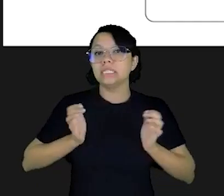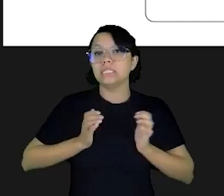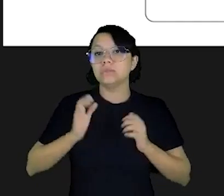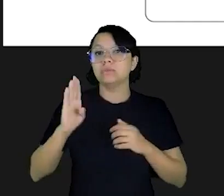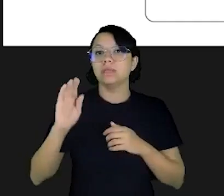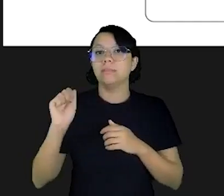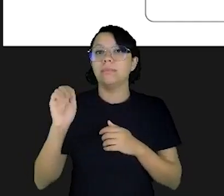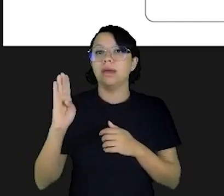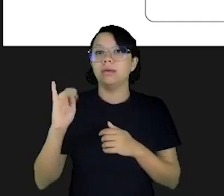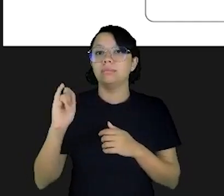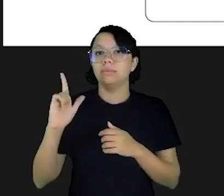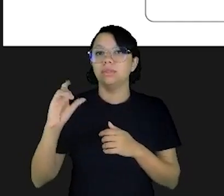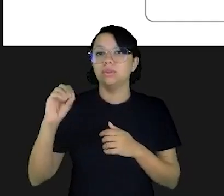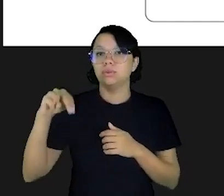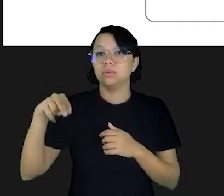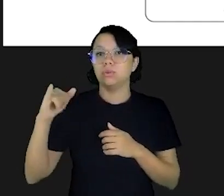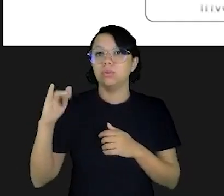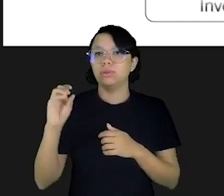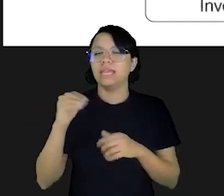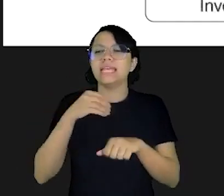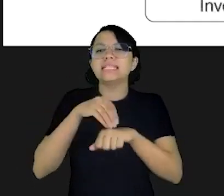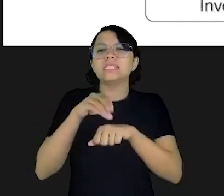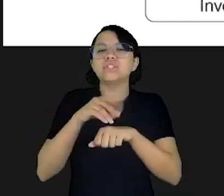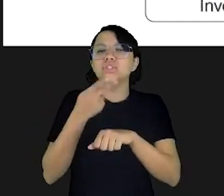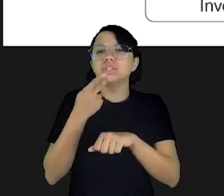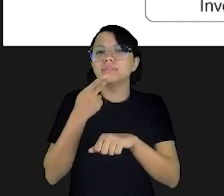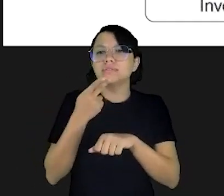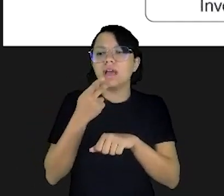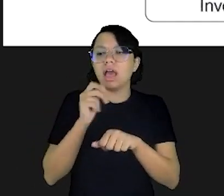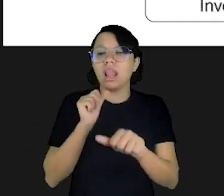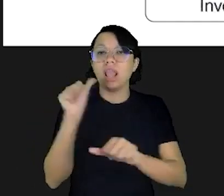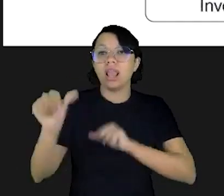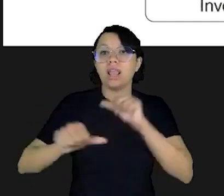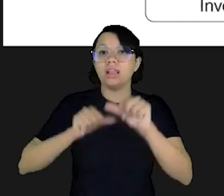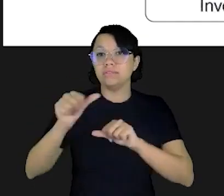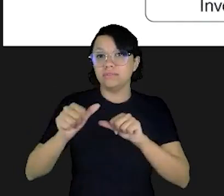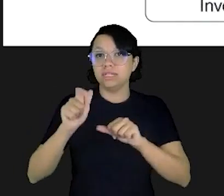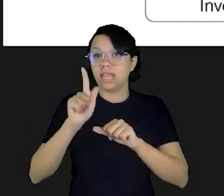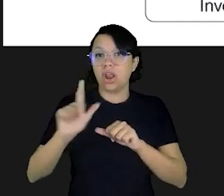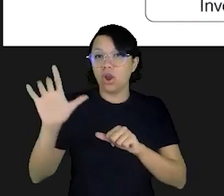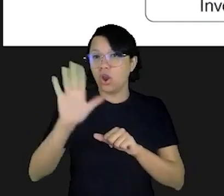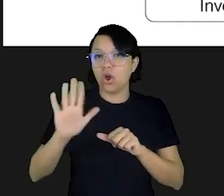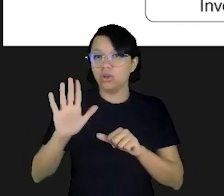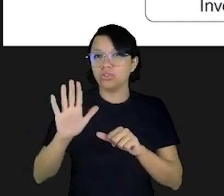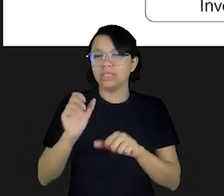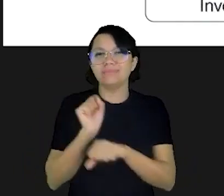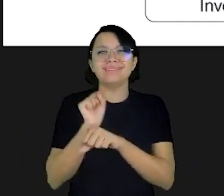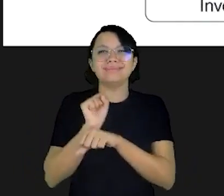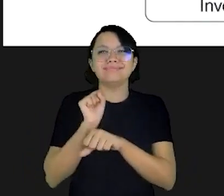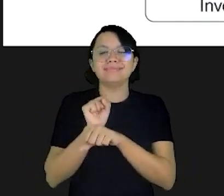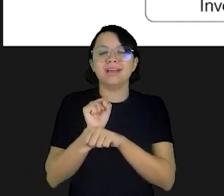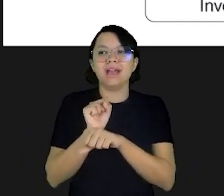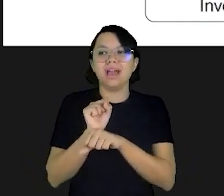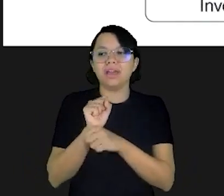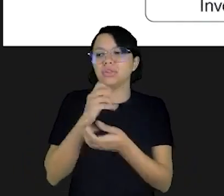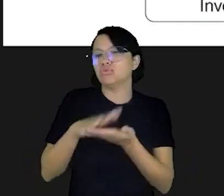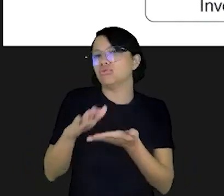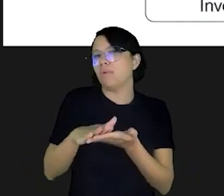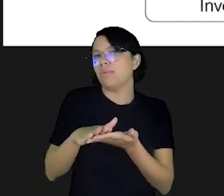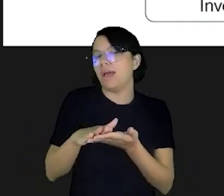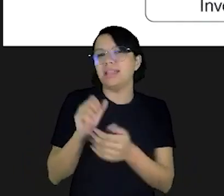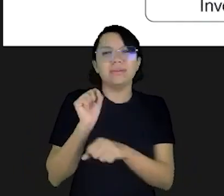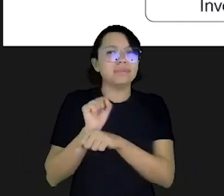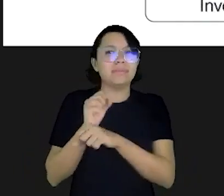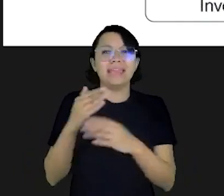Ela vem de lá e essa dica diz o seguinte, inverta a lógica, não espere sobrar, não espere chegar até o